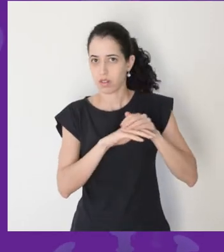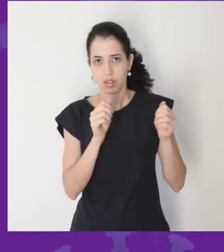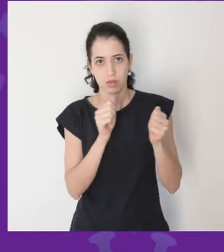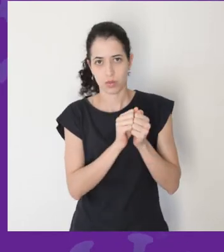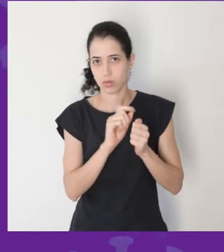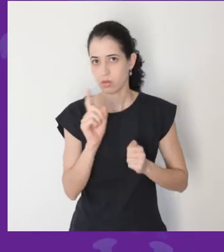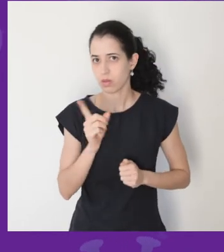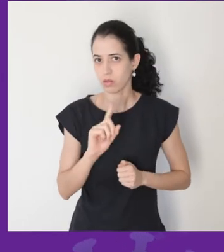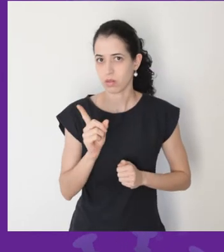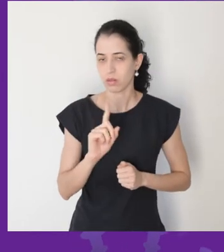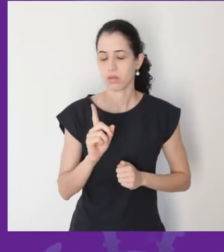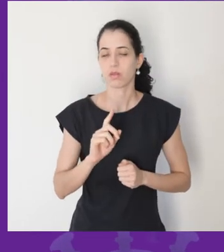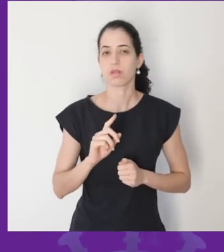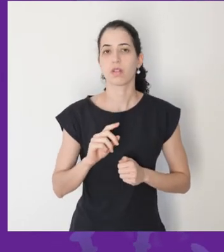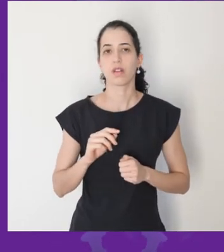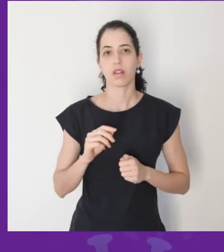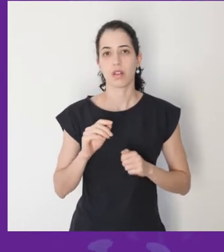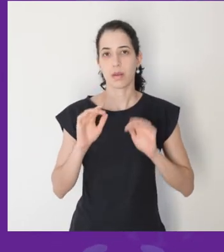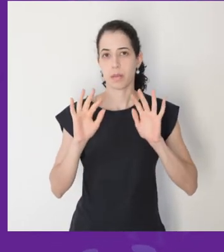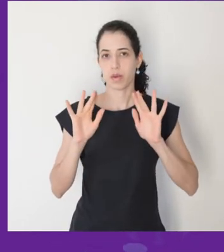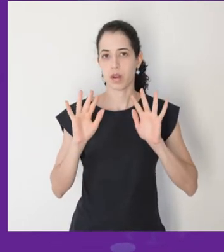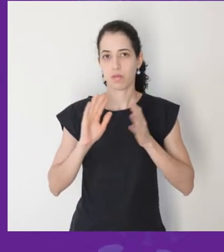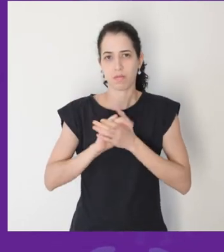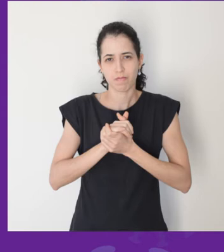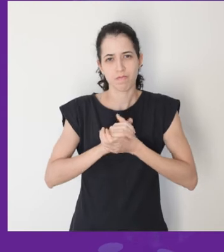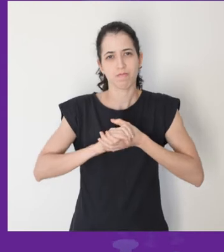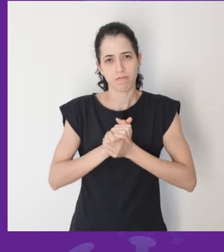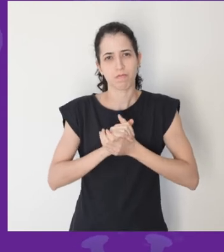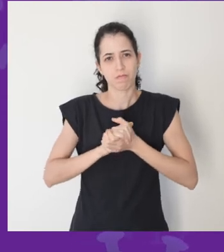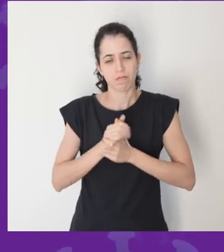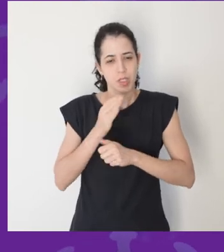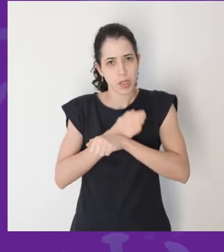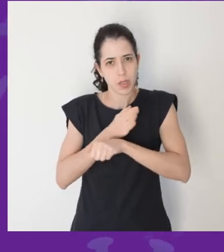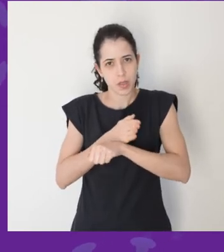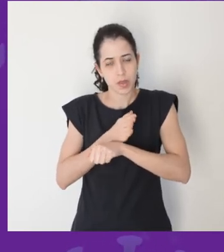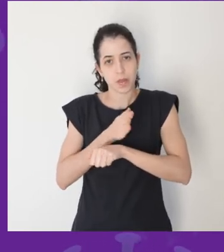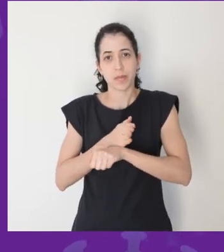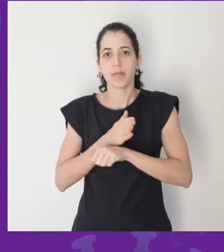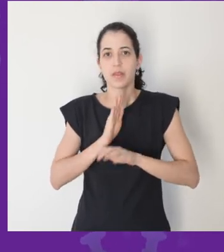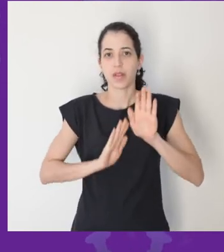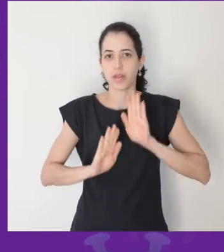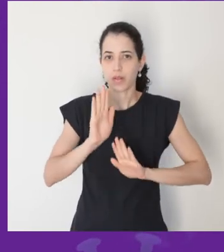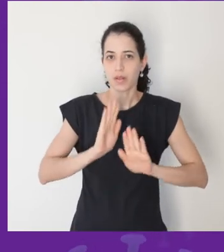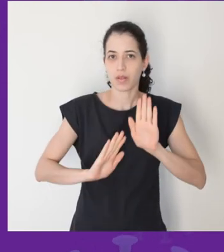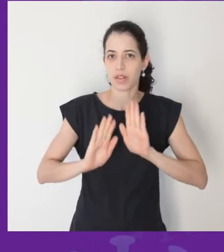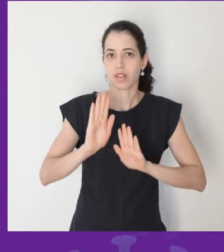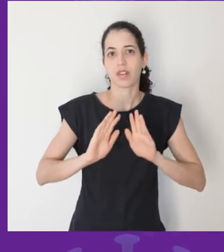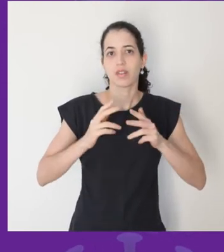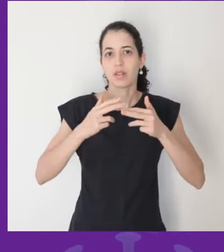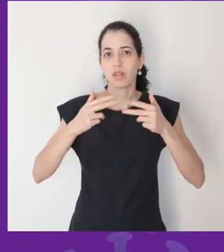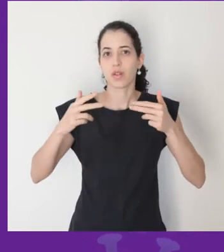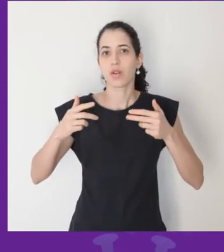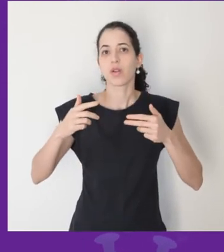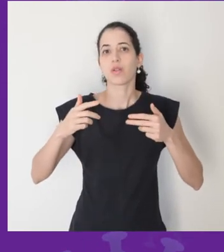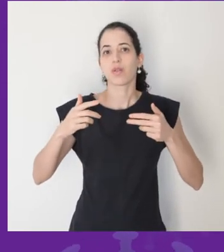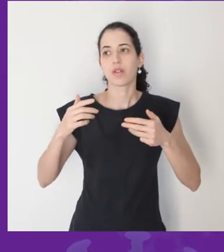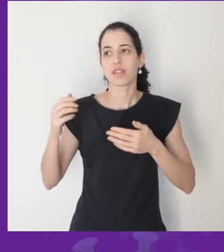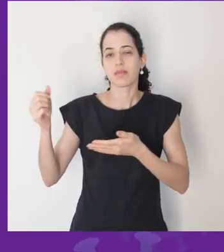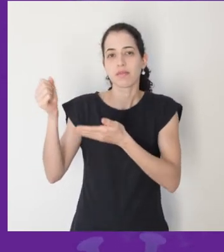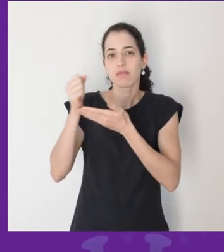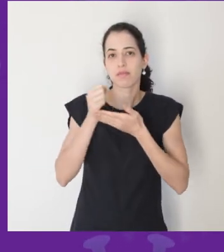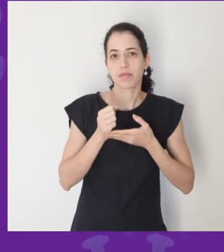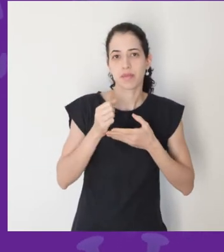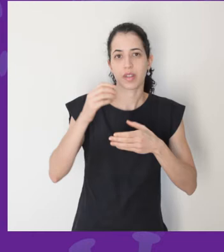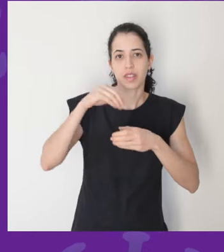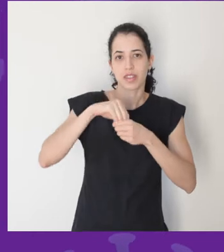de dente, não guardar junto, lavar as mãos com muita frequência, ter todo o cuidado com as coisas que